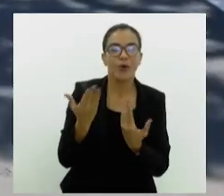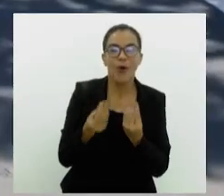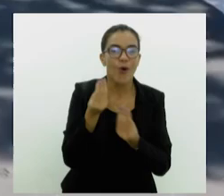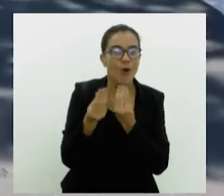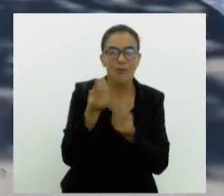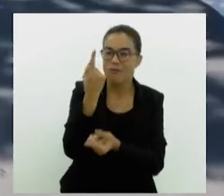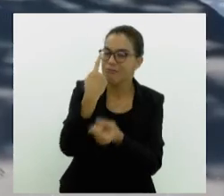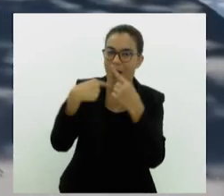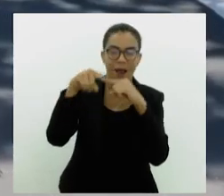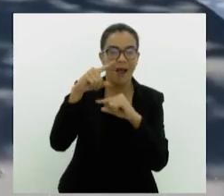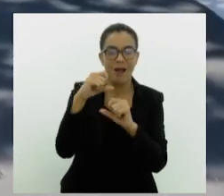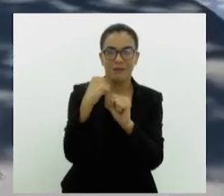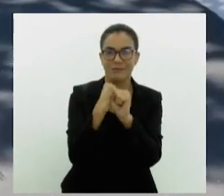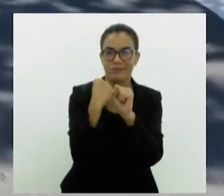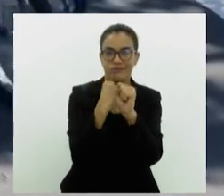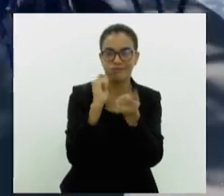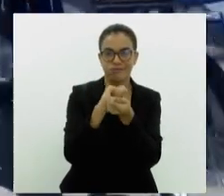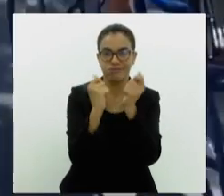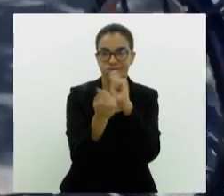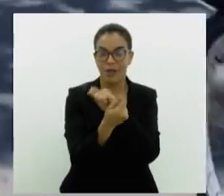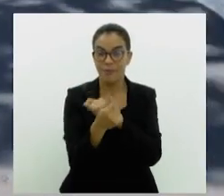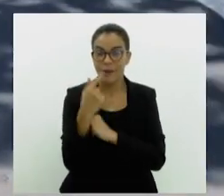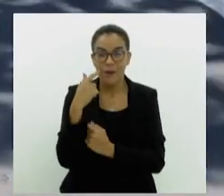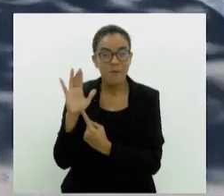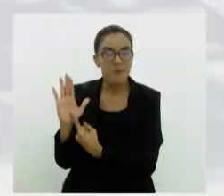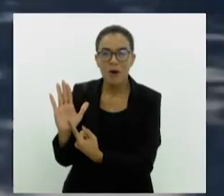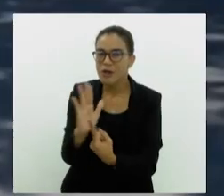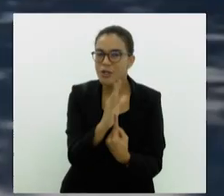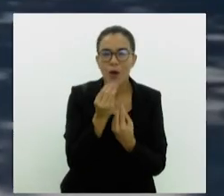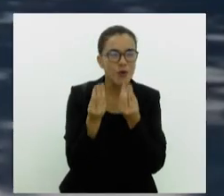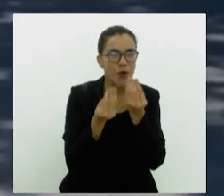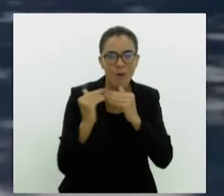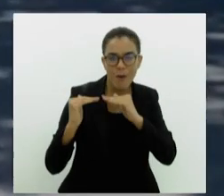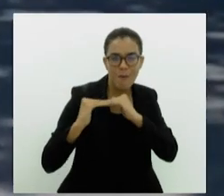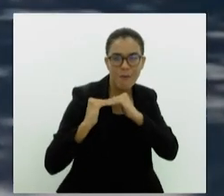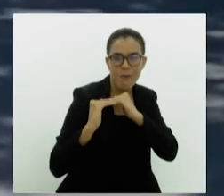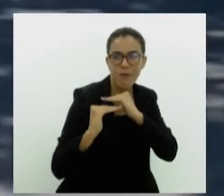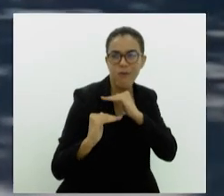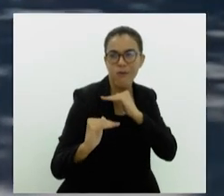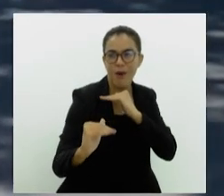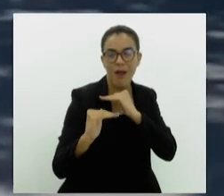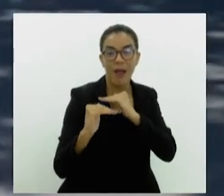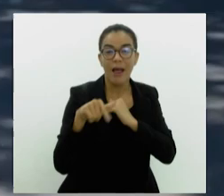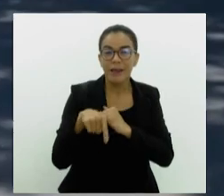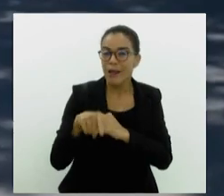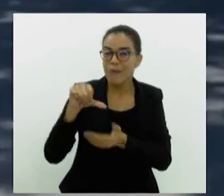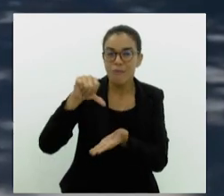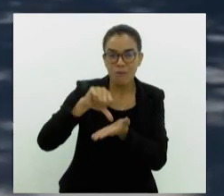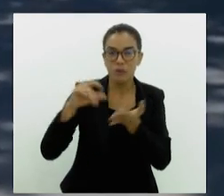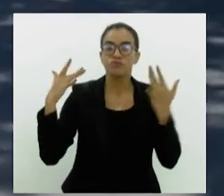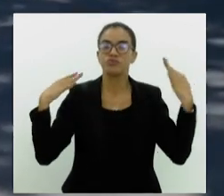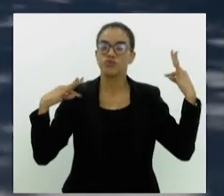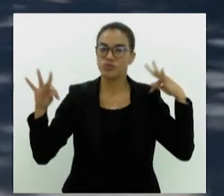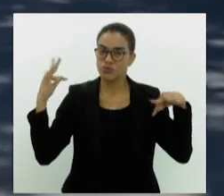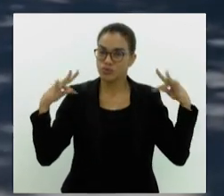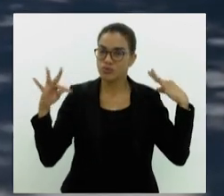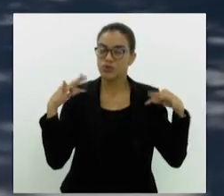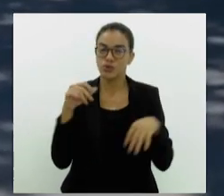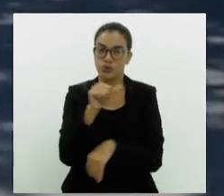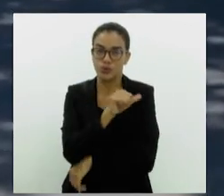Estádio Mário Filho, aqui no Maracanã, para mostrar para vocês essa pista. Aqui é um dos maiores pontos turísticos da cidade do Rio de Janeiro.